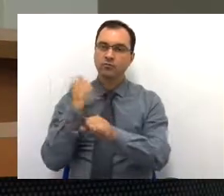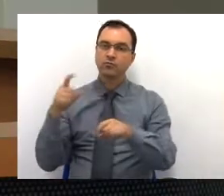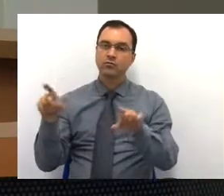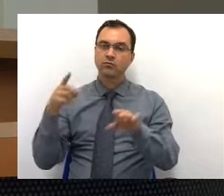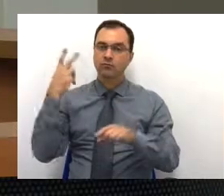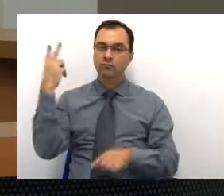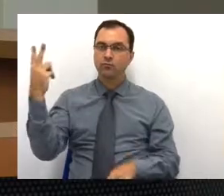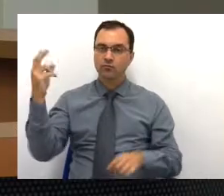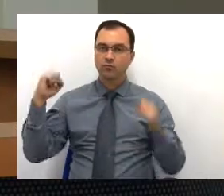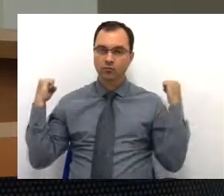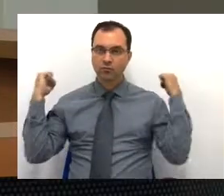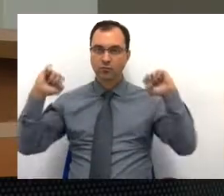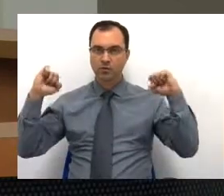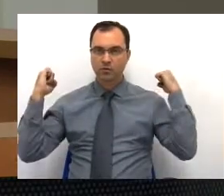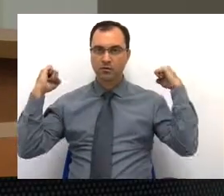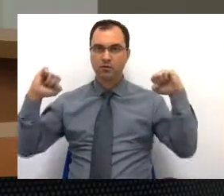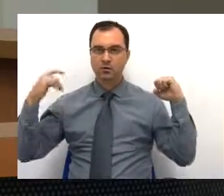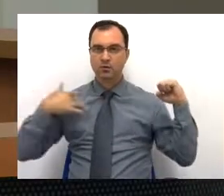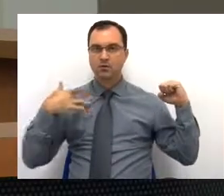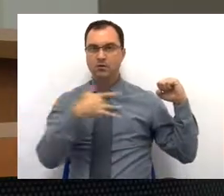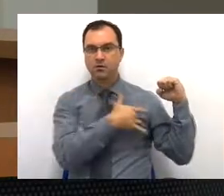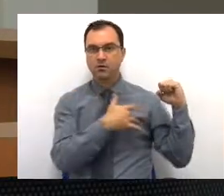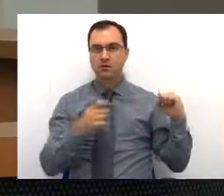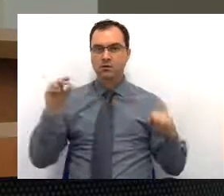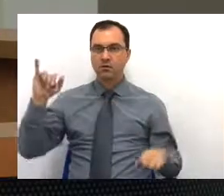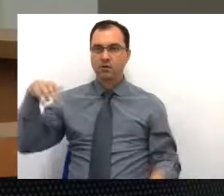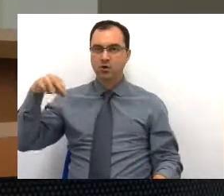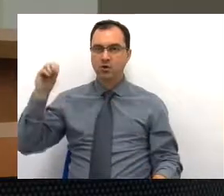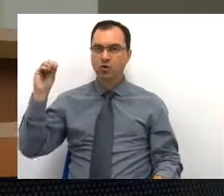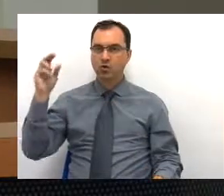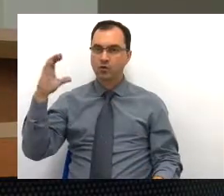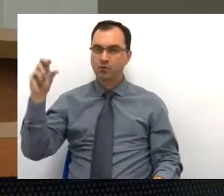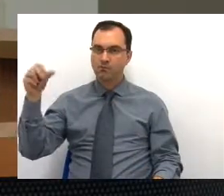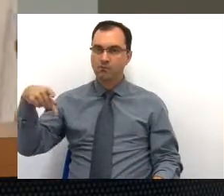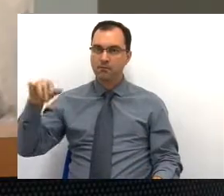duas academias de saúde, Inocop e Palmeira.